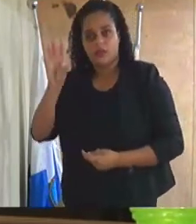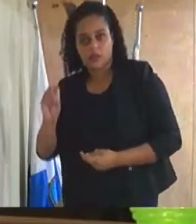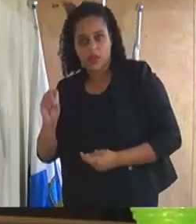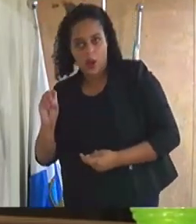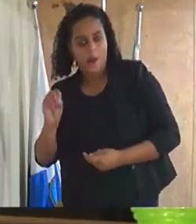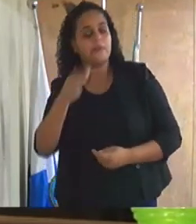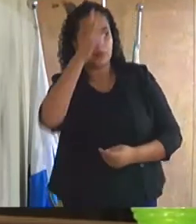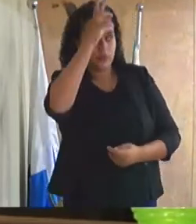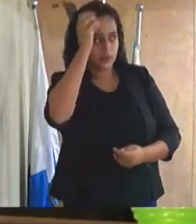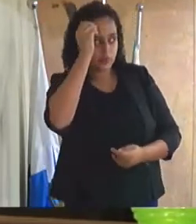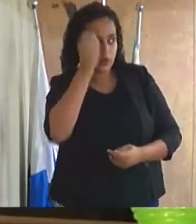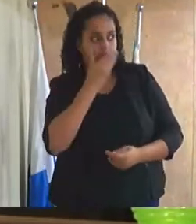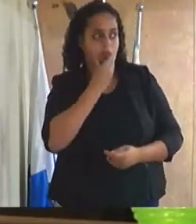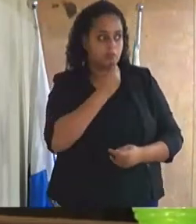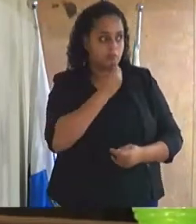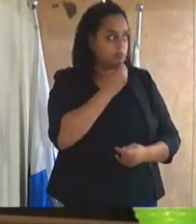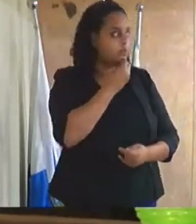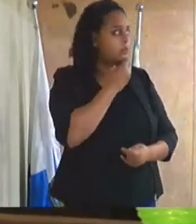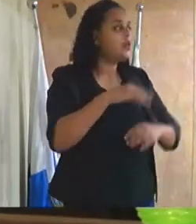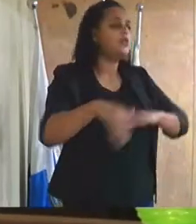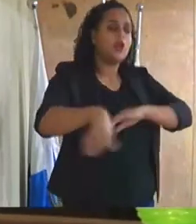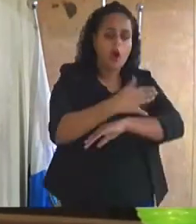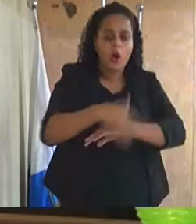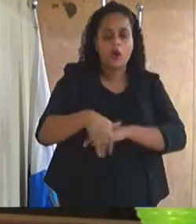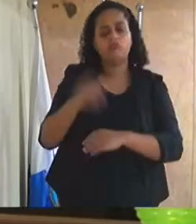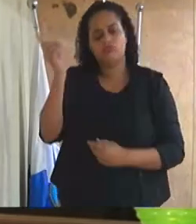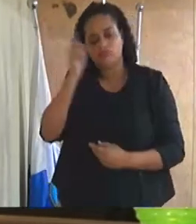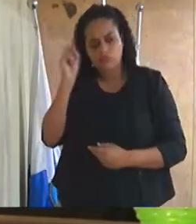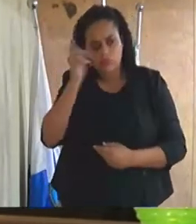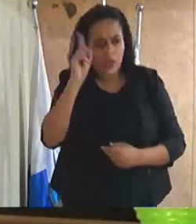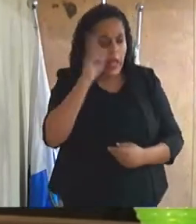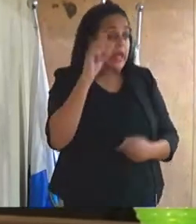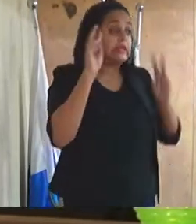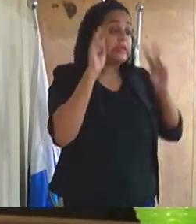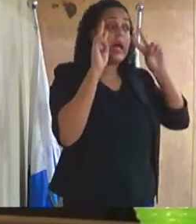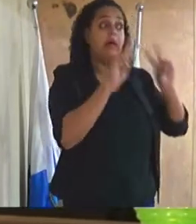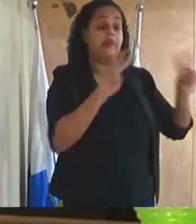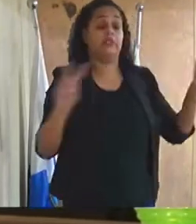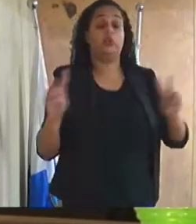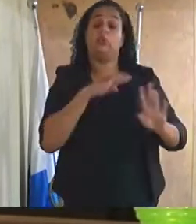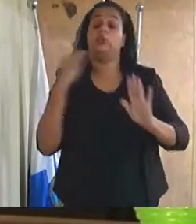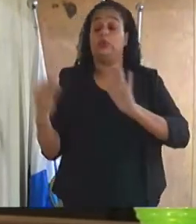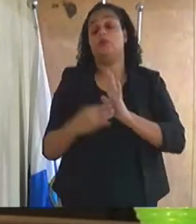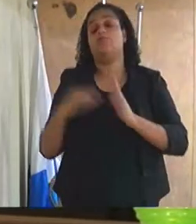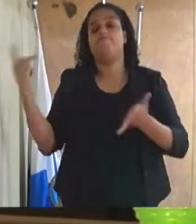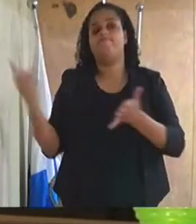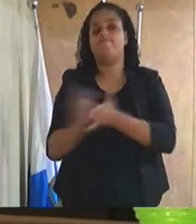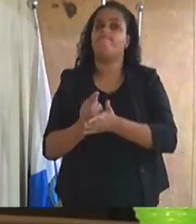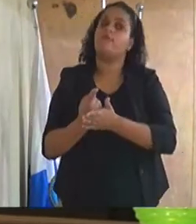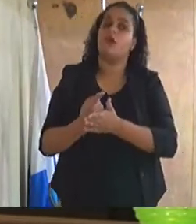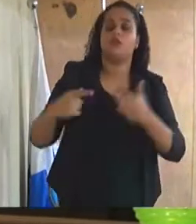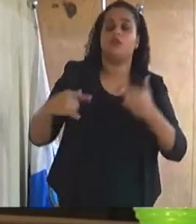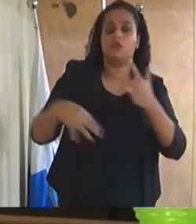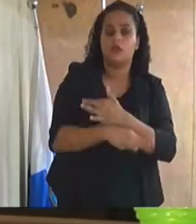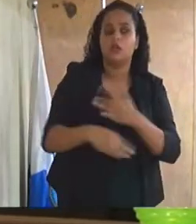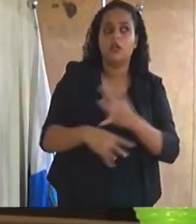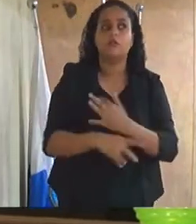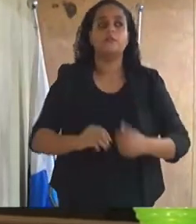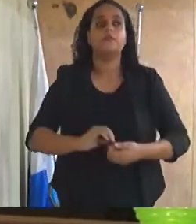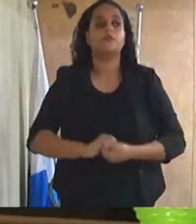recorrendo, eu sei que ele está na rua todos os dias, está vendo tudo o que está acontecendo nessa cidade. E aí,